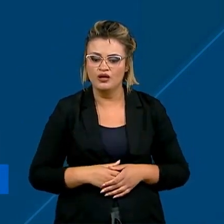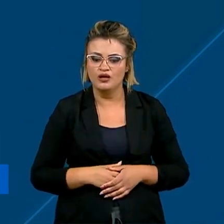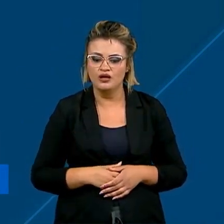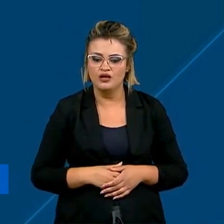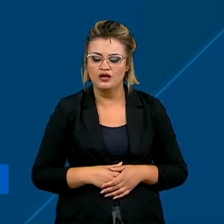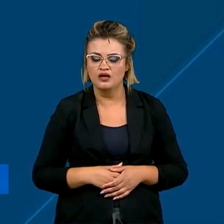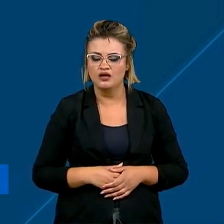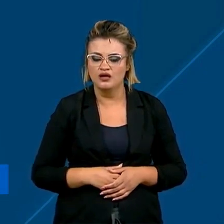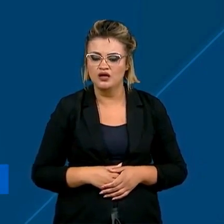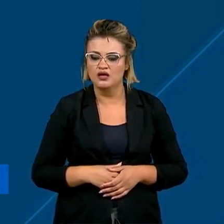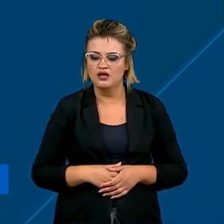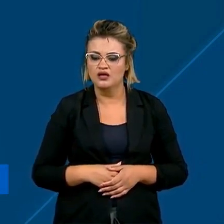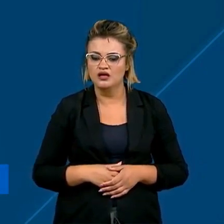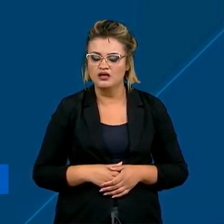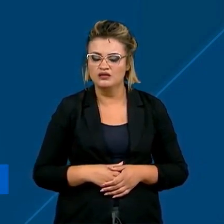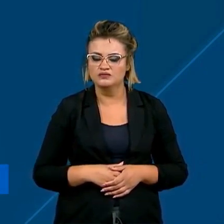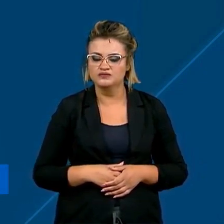tudo.